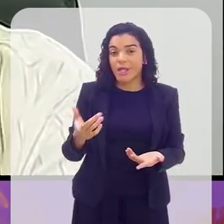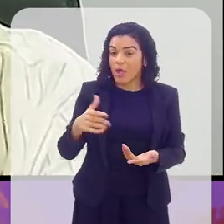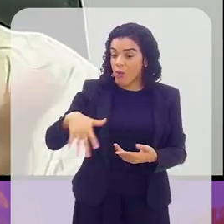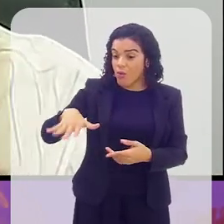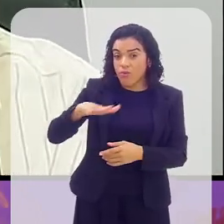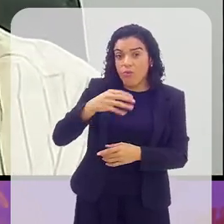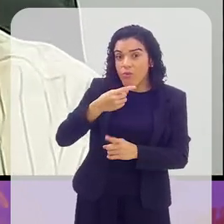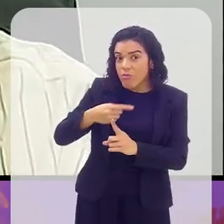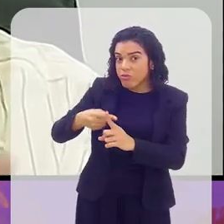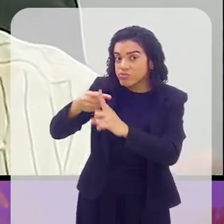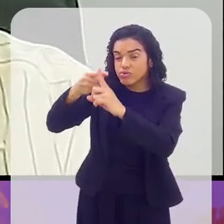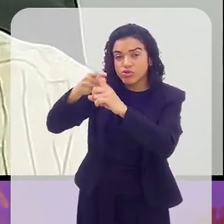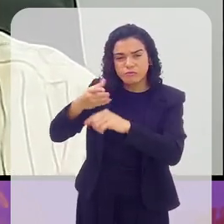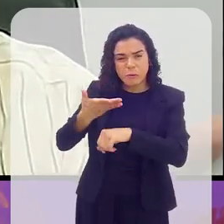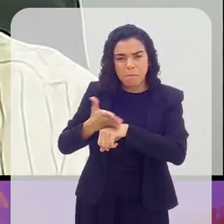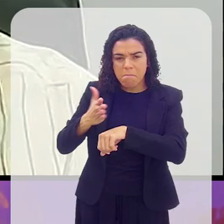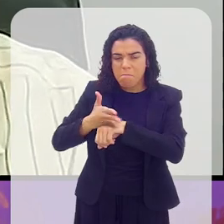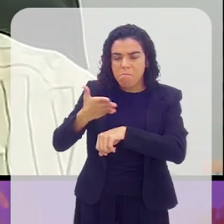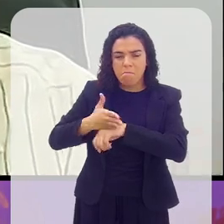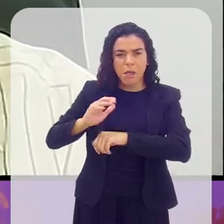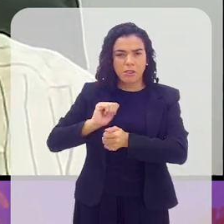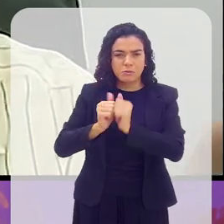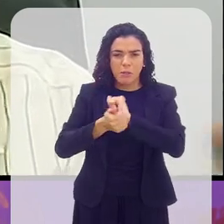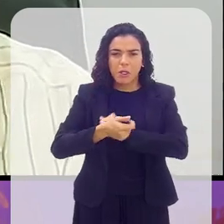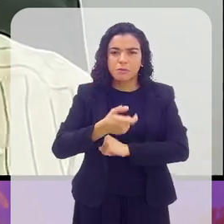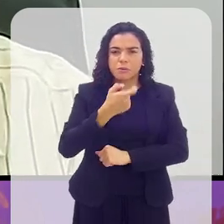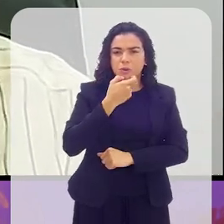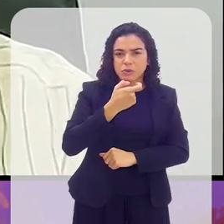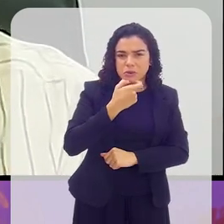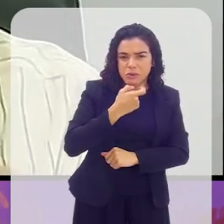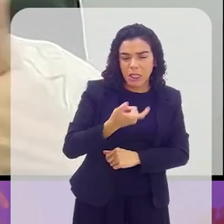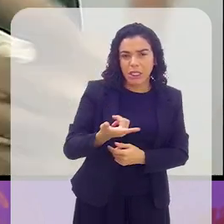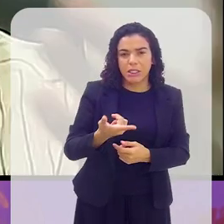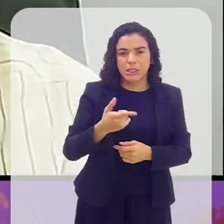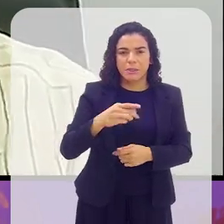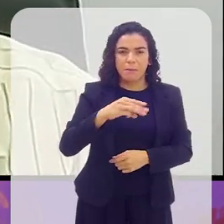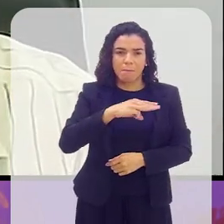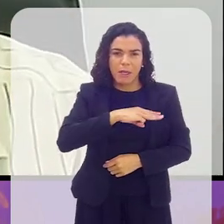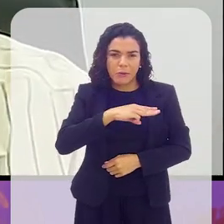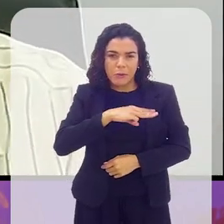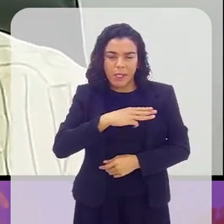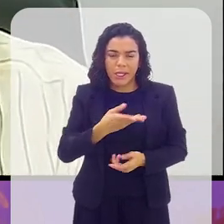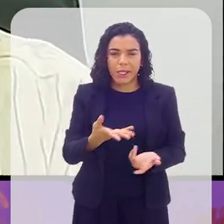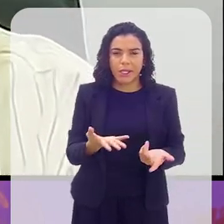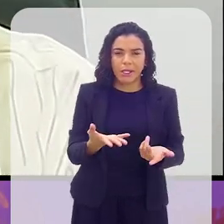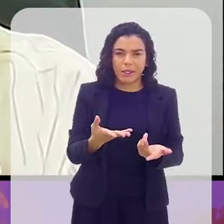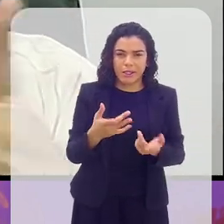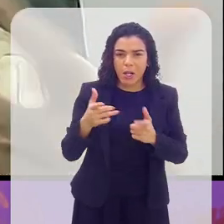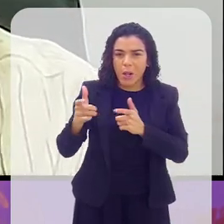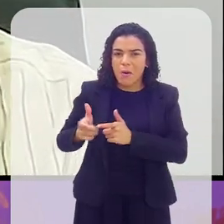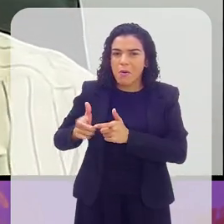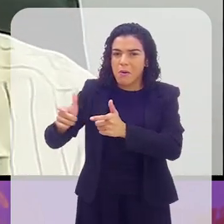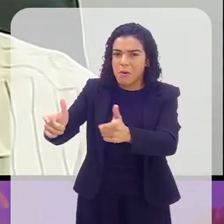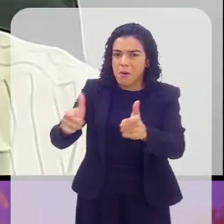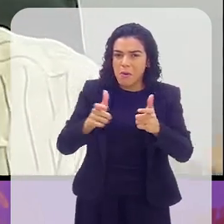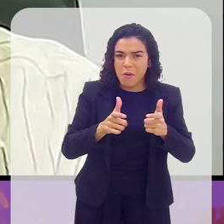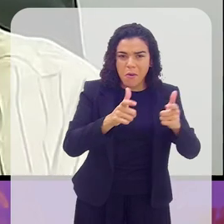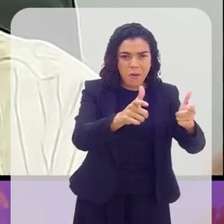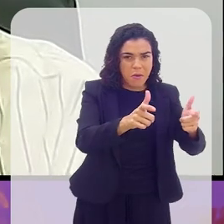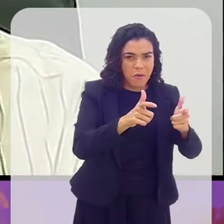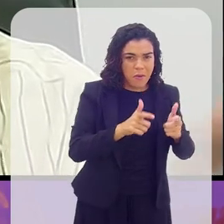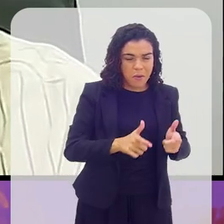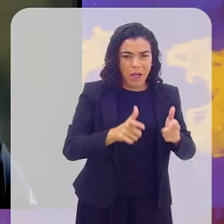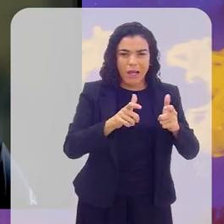que é uma área muito positiva de prática de esporte, bom sucesso, madureira.